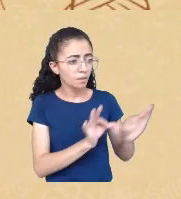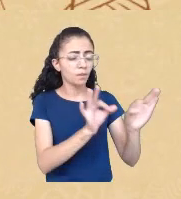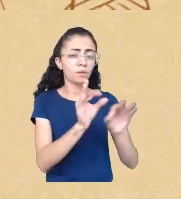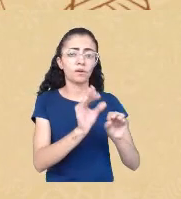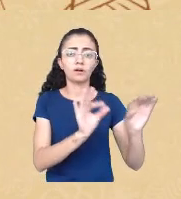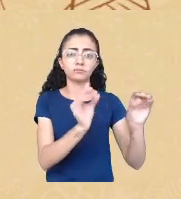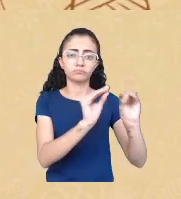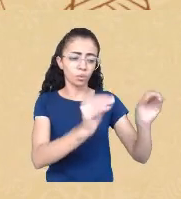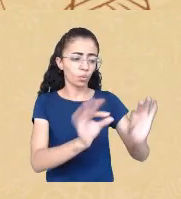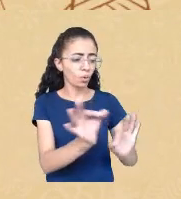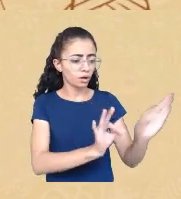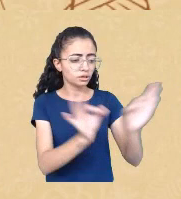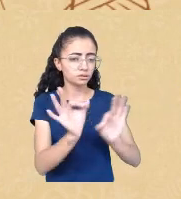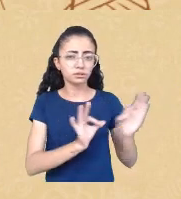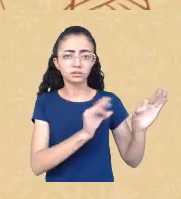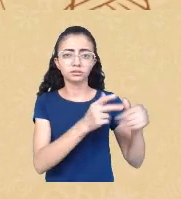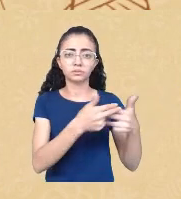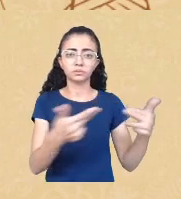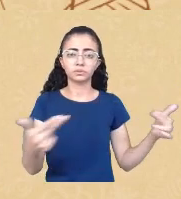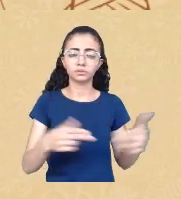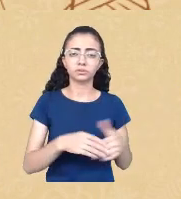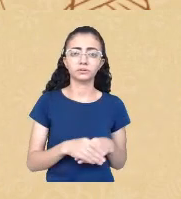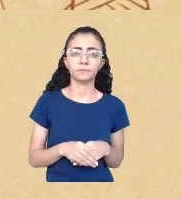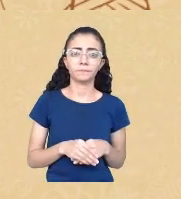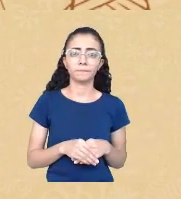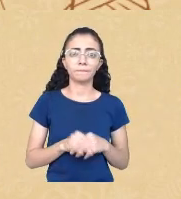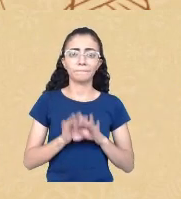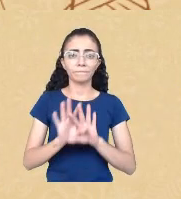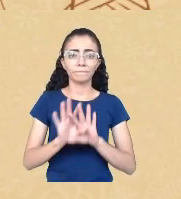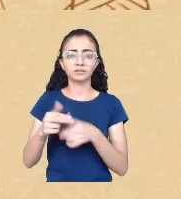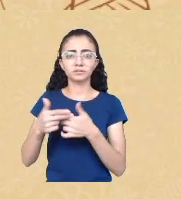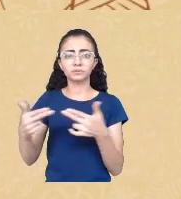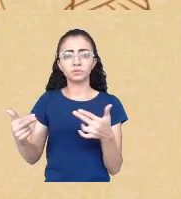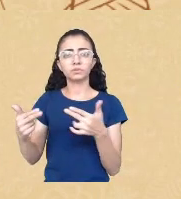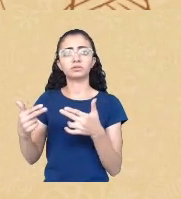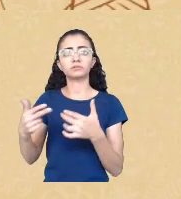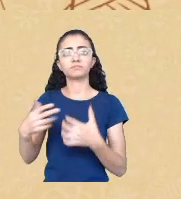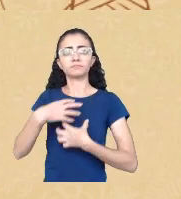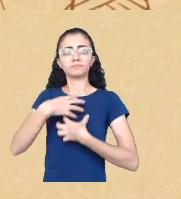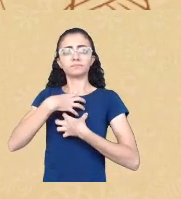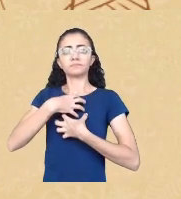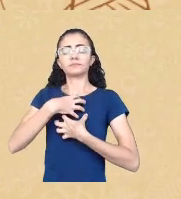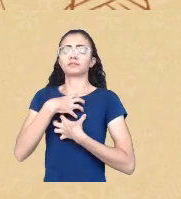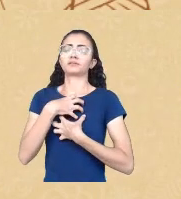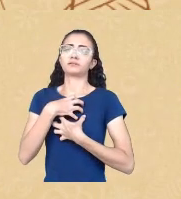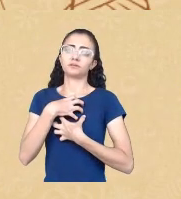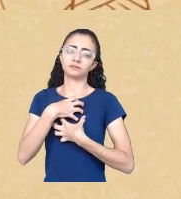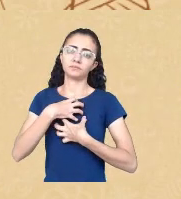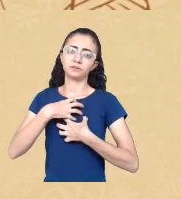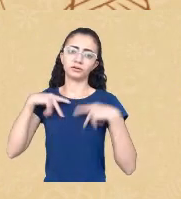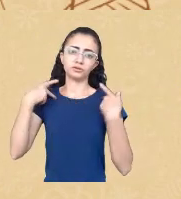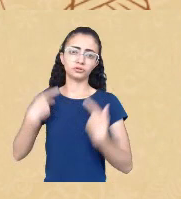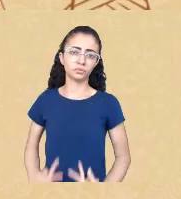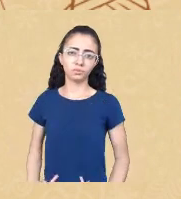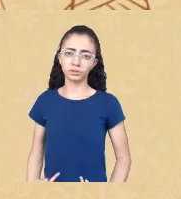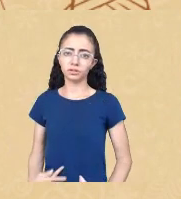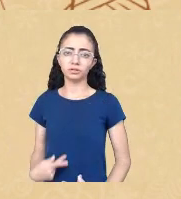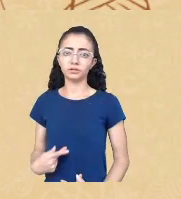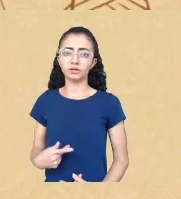e aquilo que está na razão sensível do ser quase sempre nunca se é visto